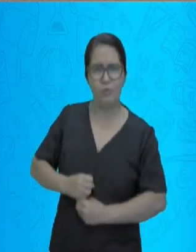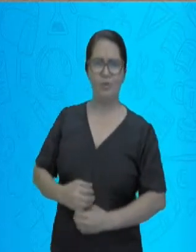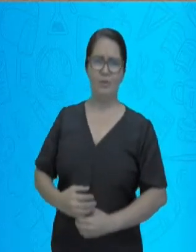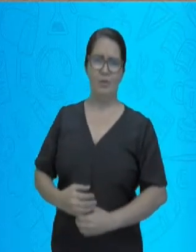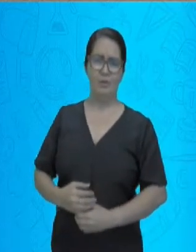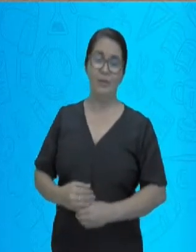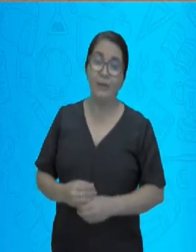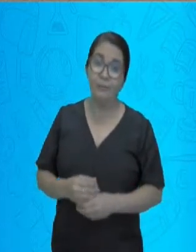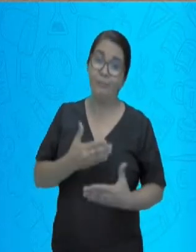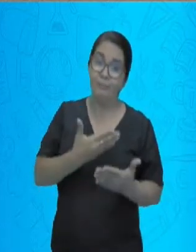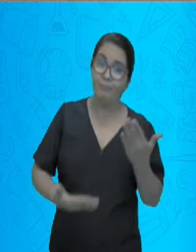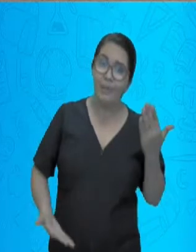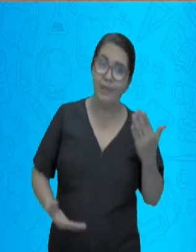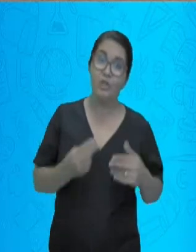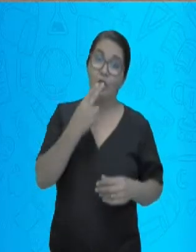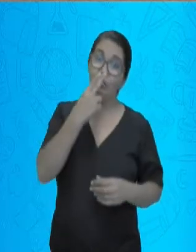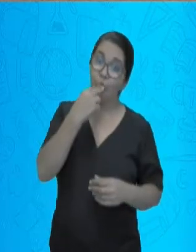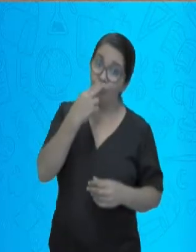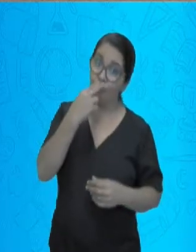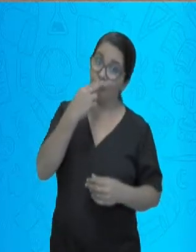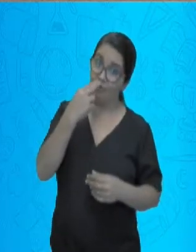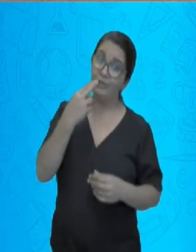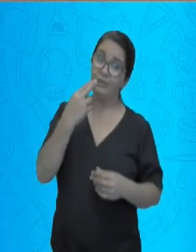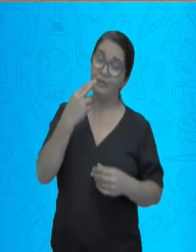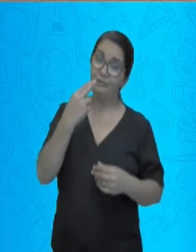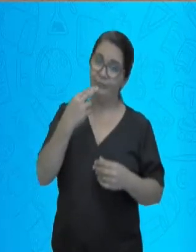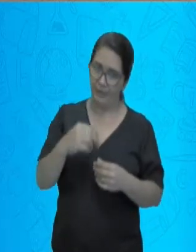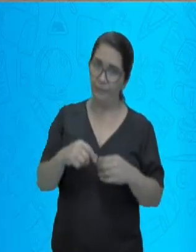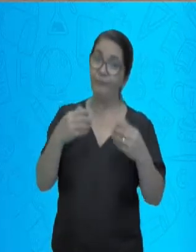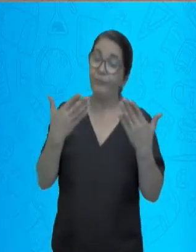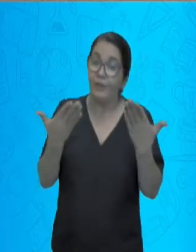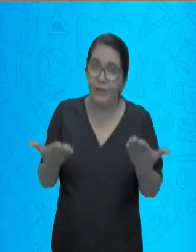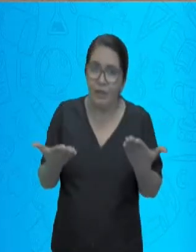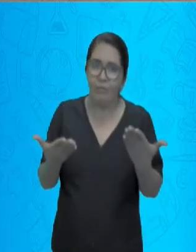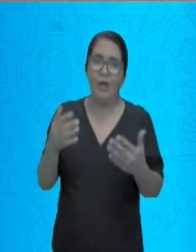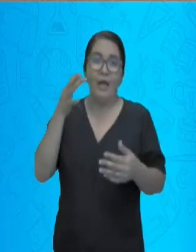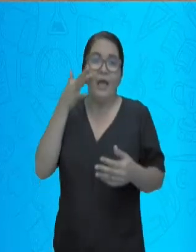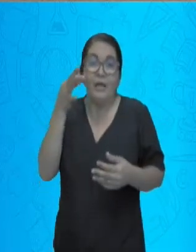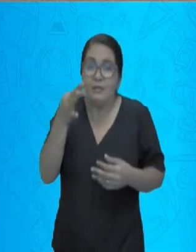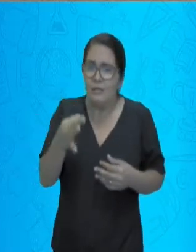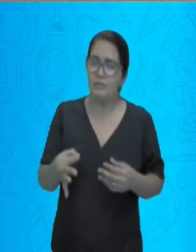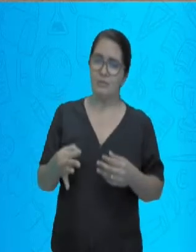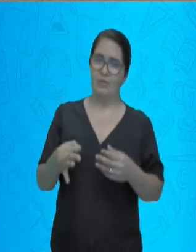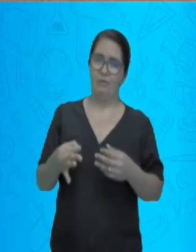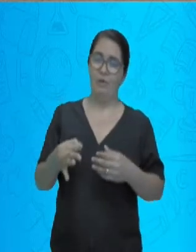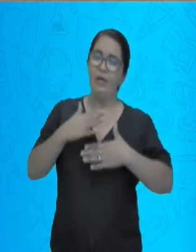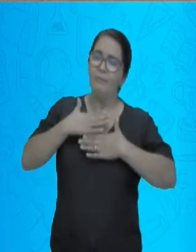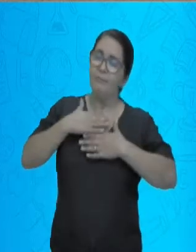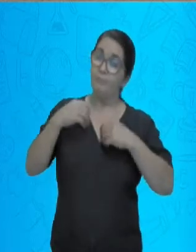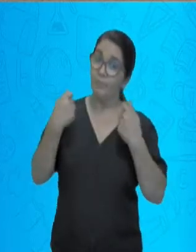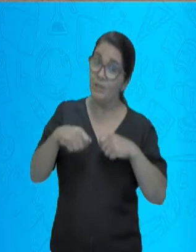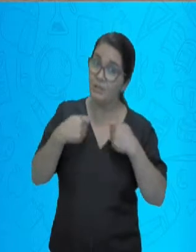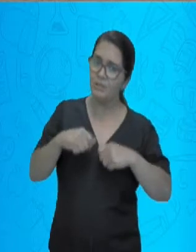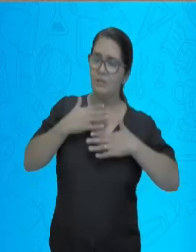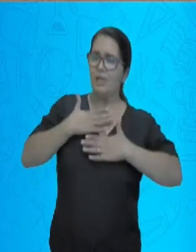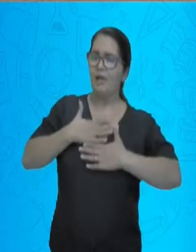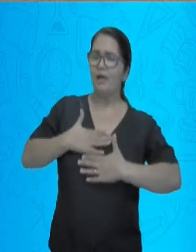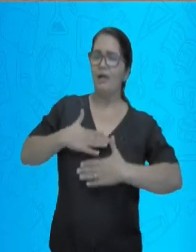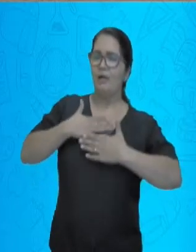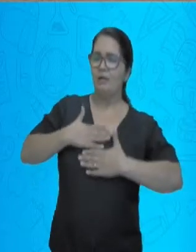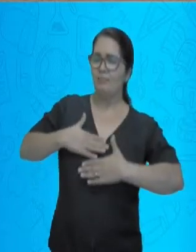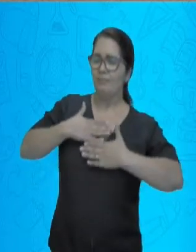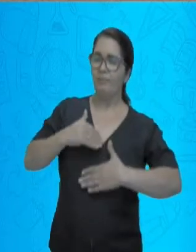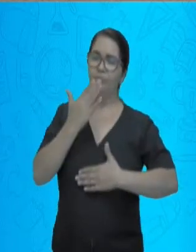alguns nutrientes. Então, muita atenção no momento de se alimentar. O bolo alimentar.